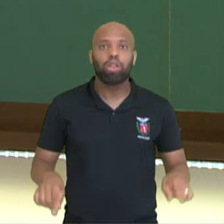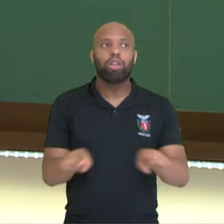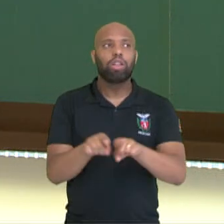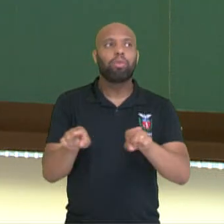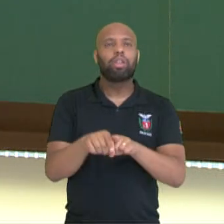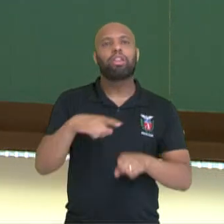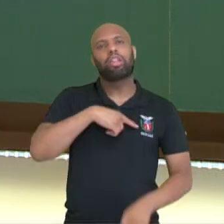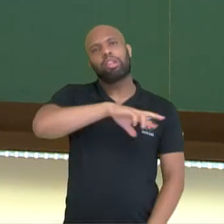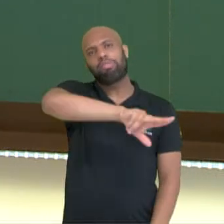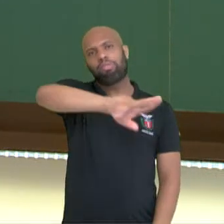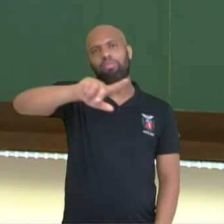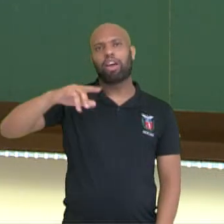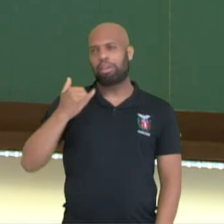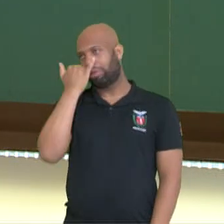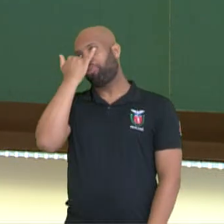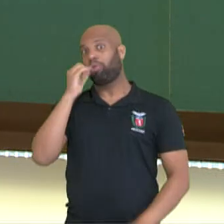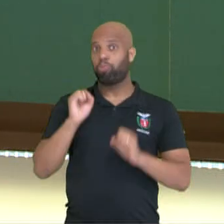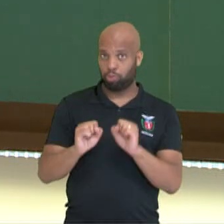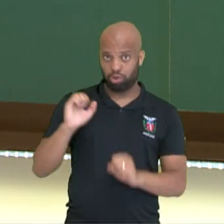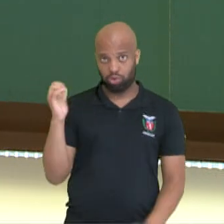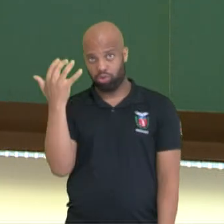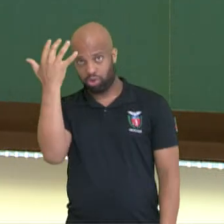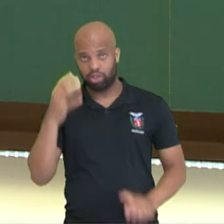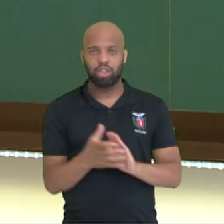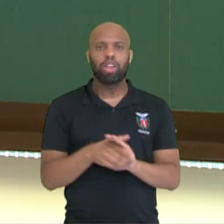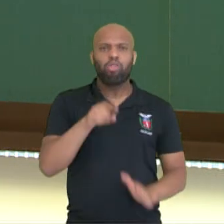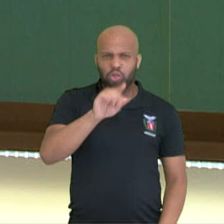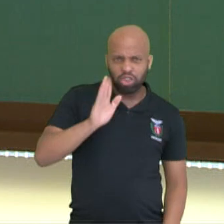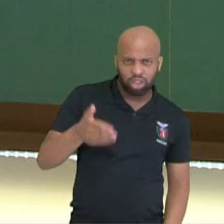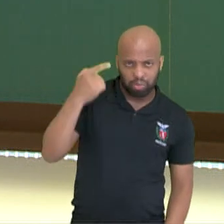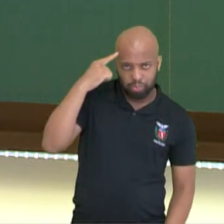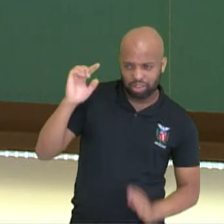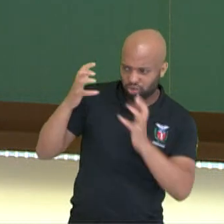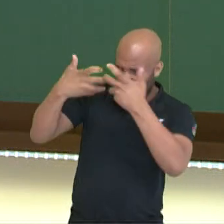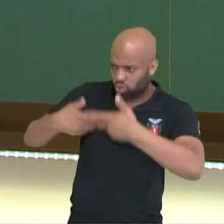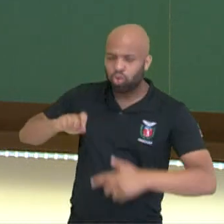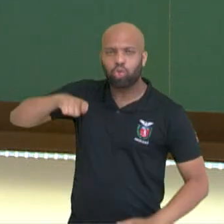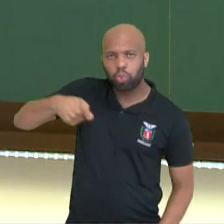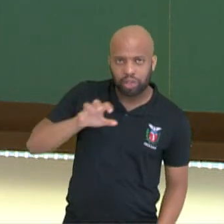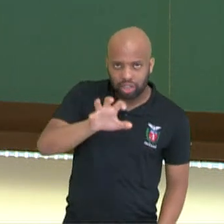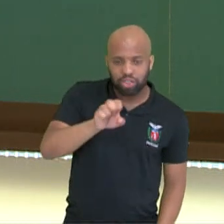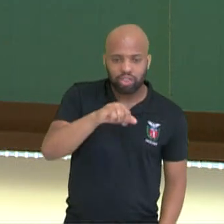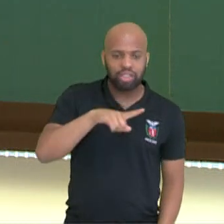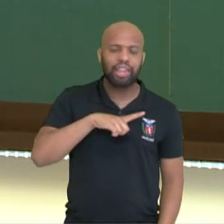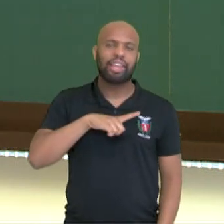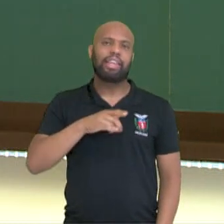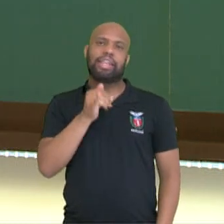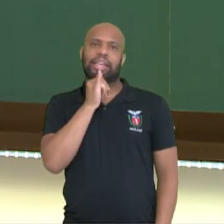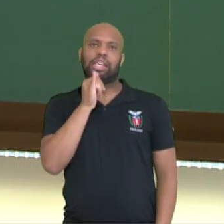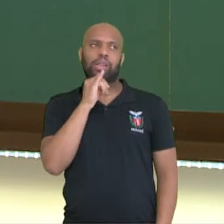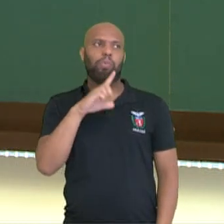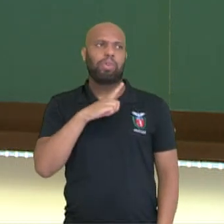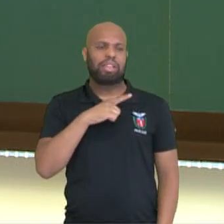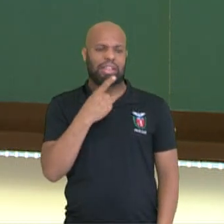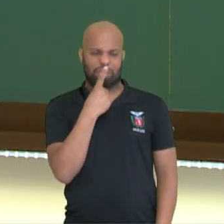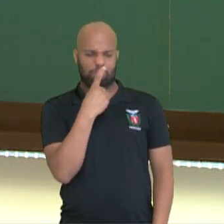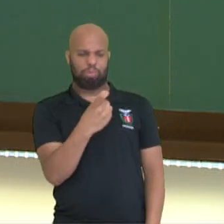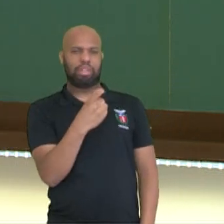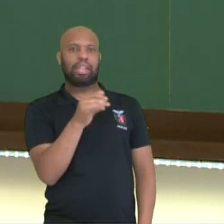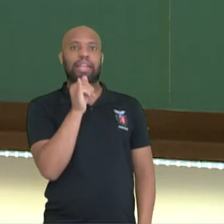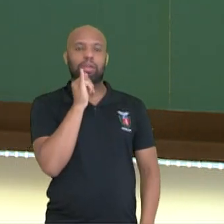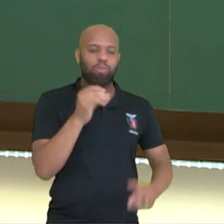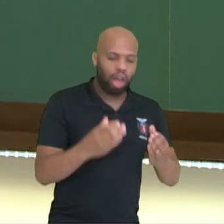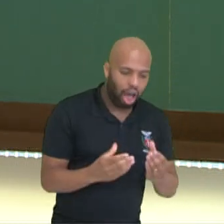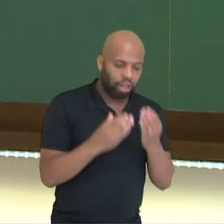diversos acidentes, não é mesmo? Você já parou para pensar que quando você sente o olor, o